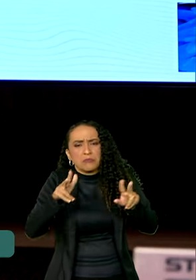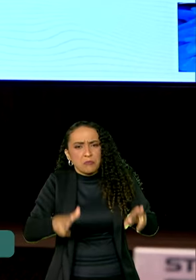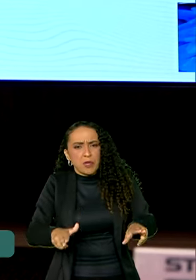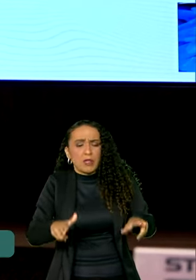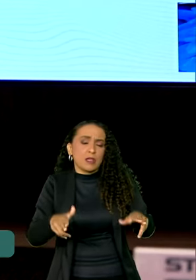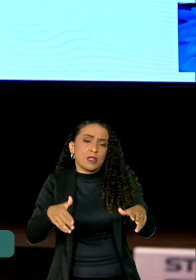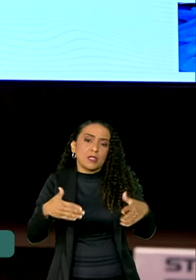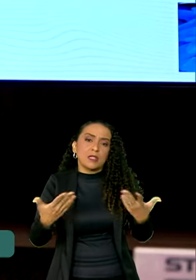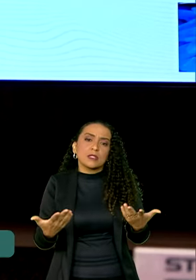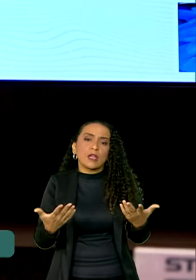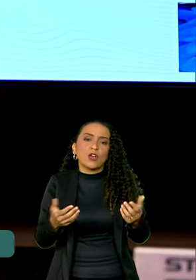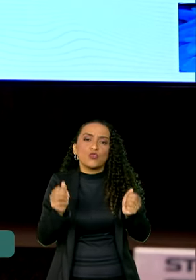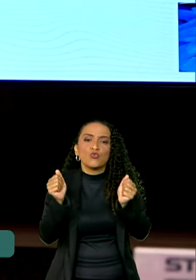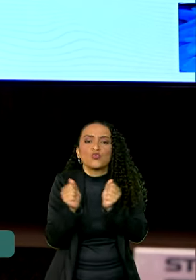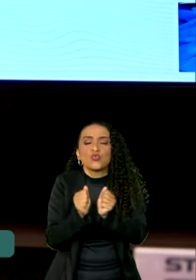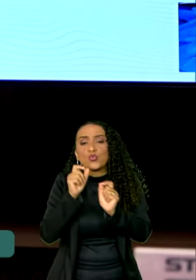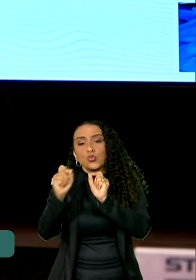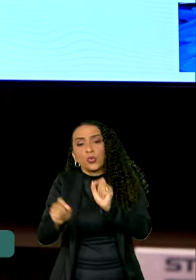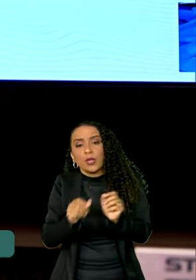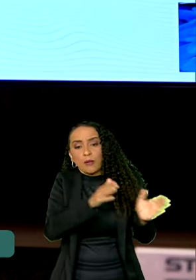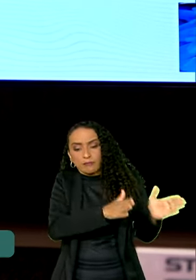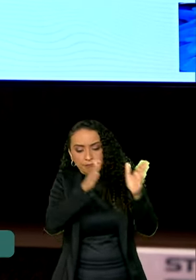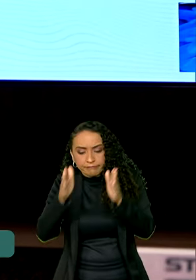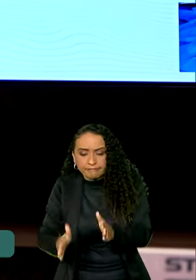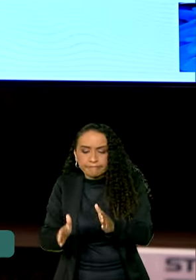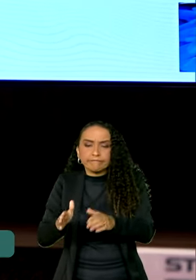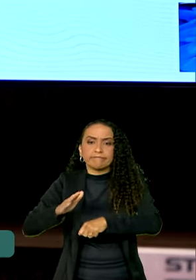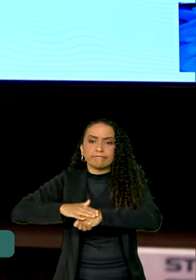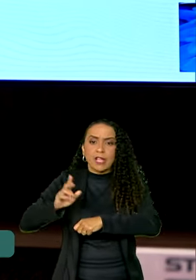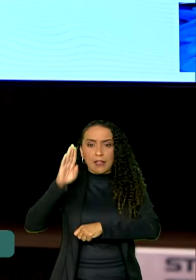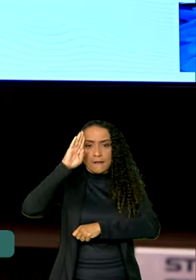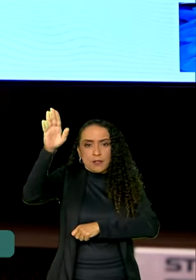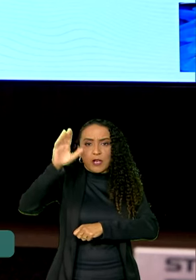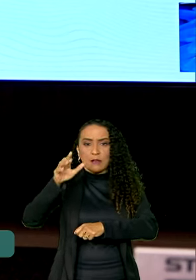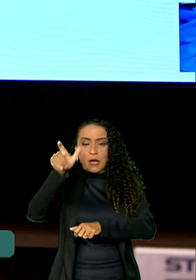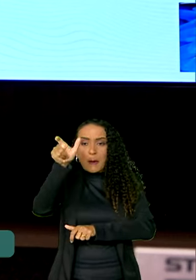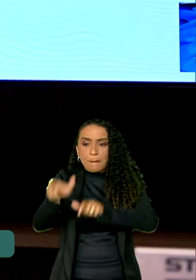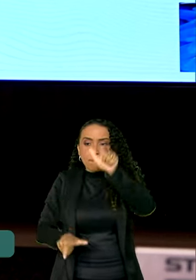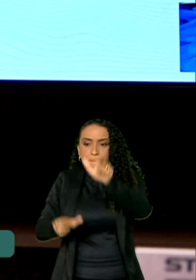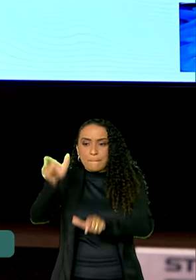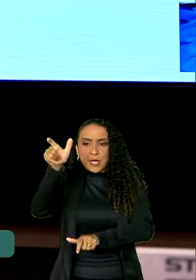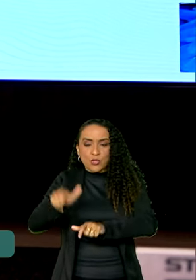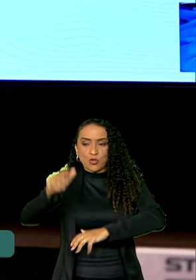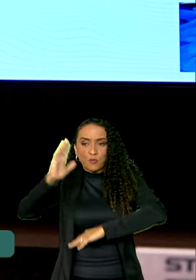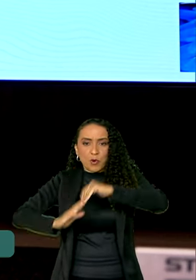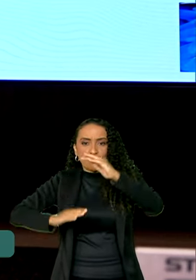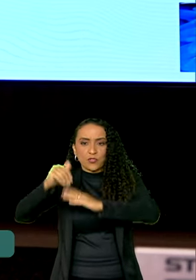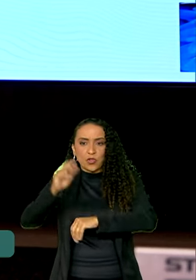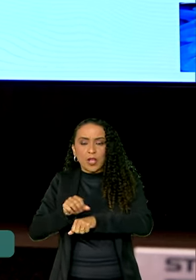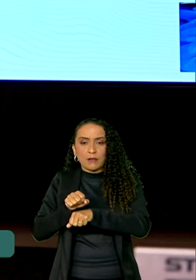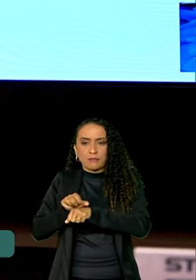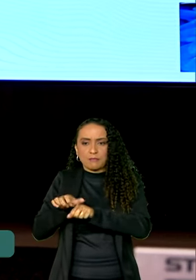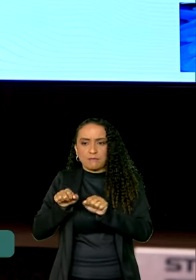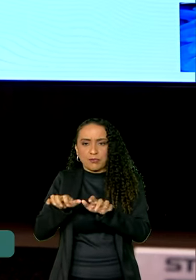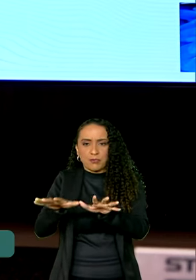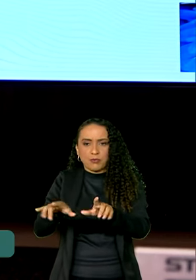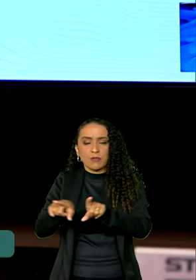natureza. Ao lado disso, o papel fundamental dos agentes de endemia, que foram